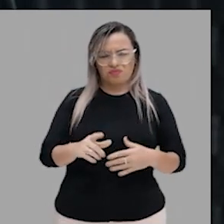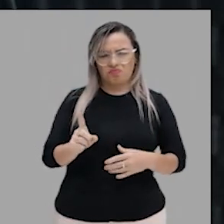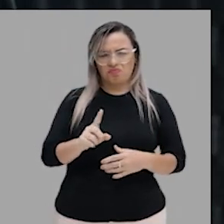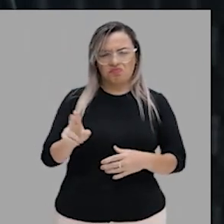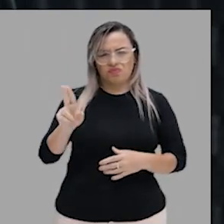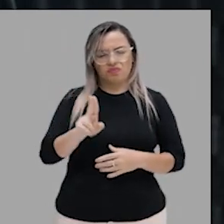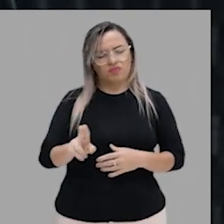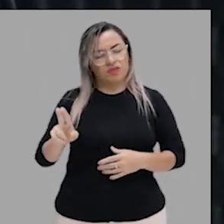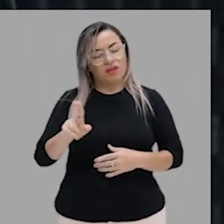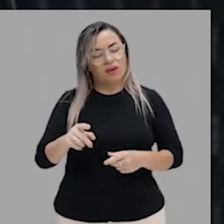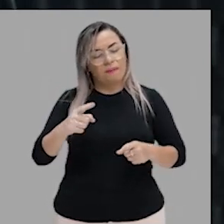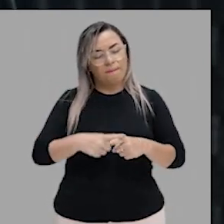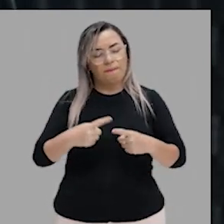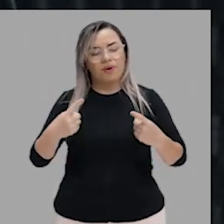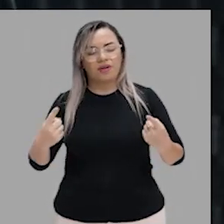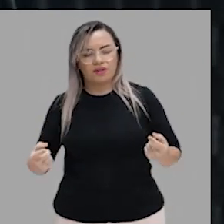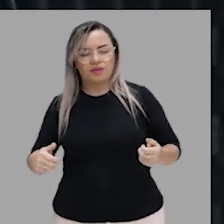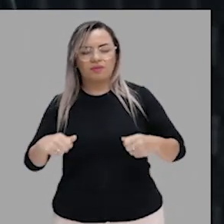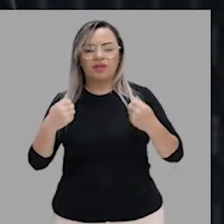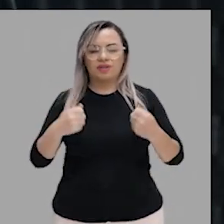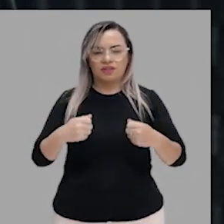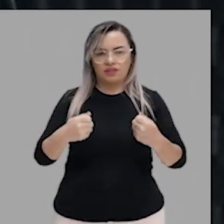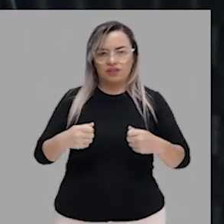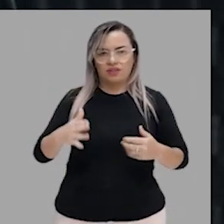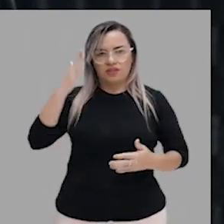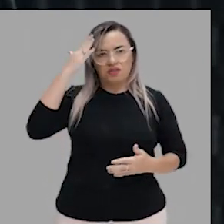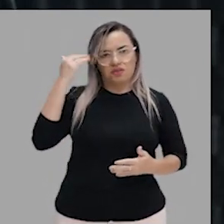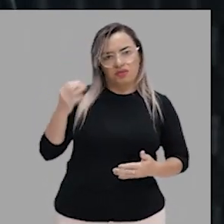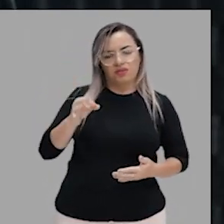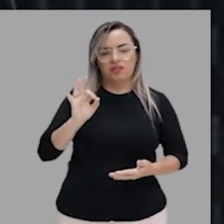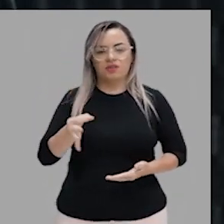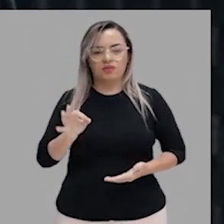mais. Mas eu trouxe porque vocês precisam saber se está tudo correto mesmo.